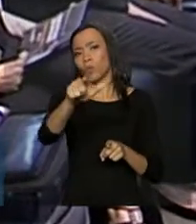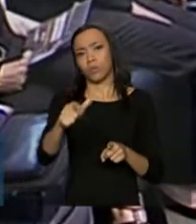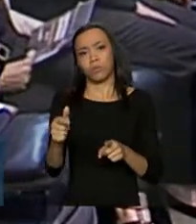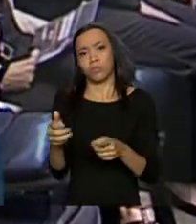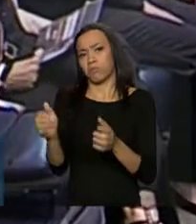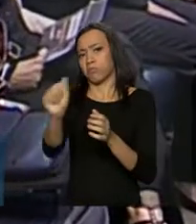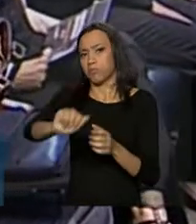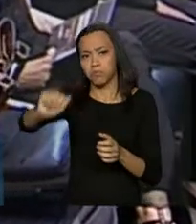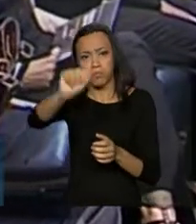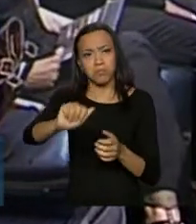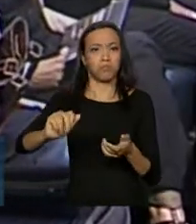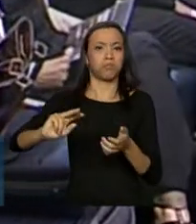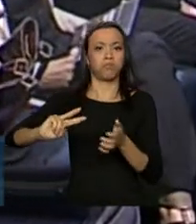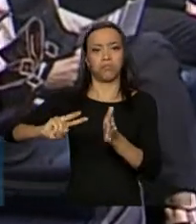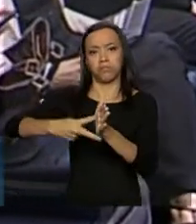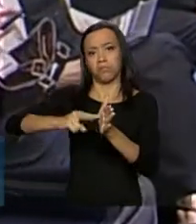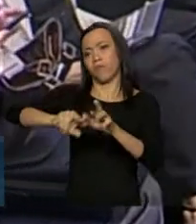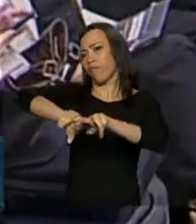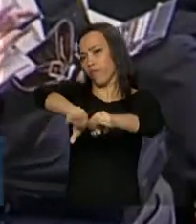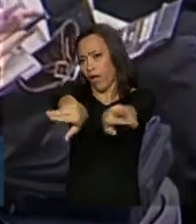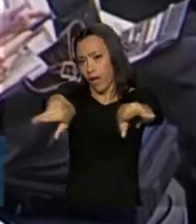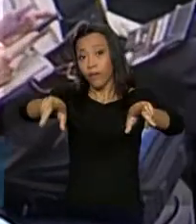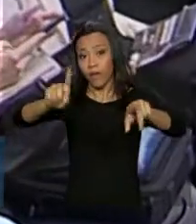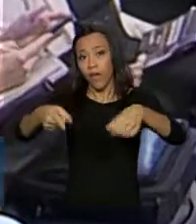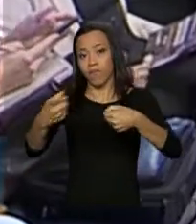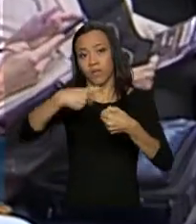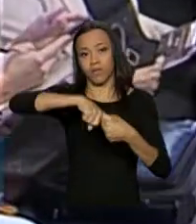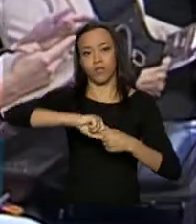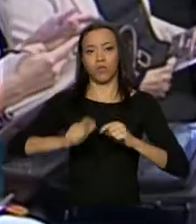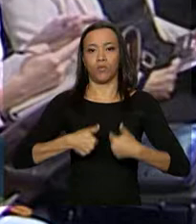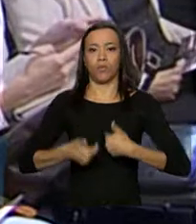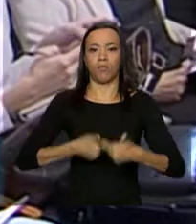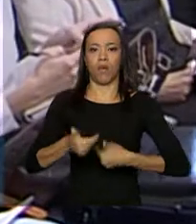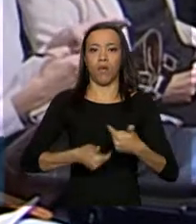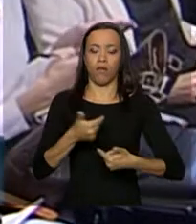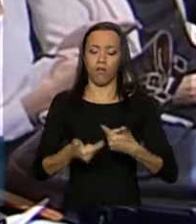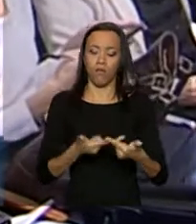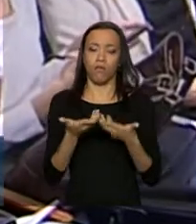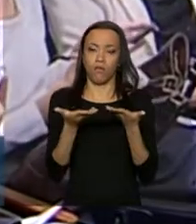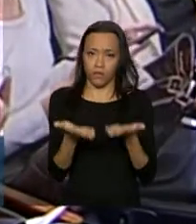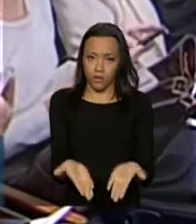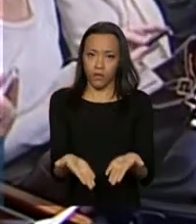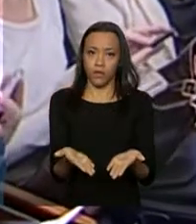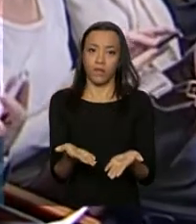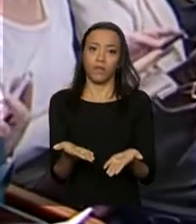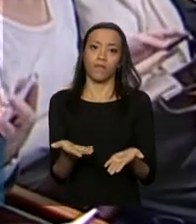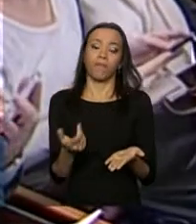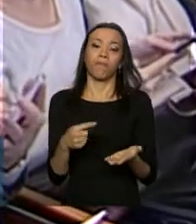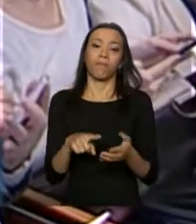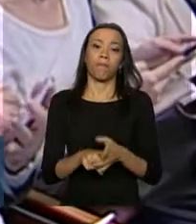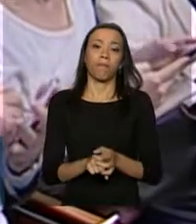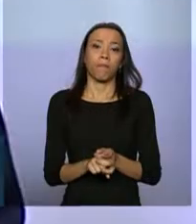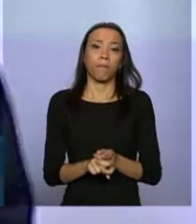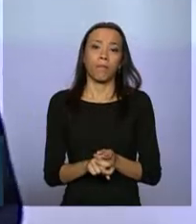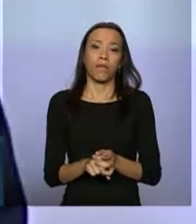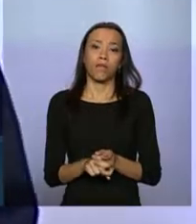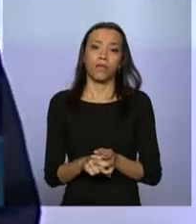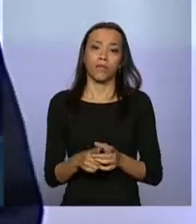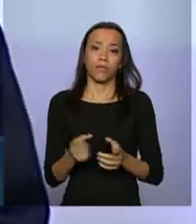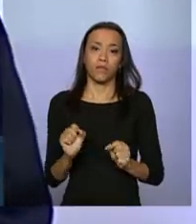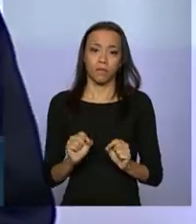ato e também são parceiras na ação concreta no desenvolvimento do trabalho empreendido